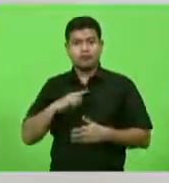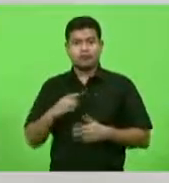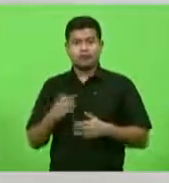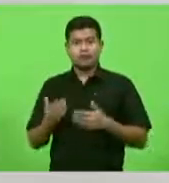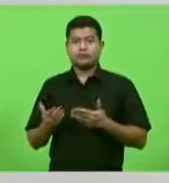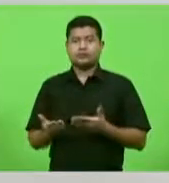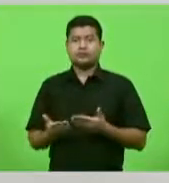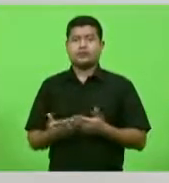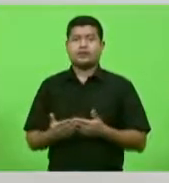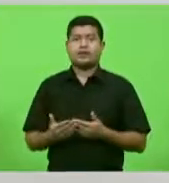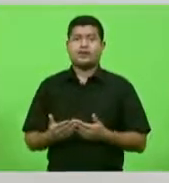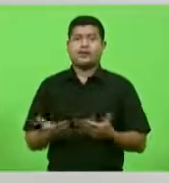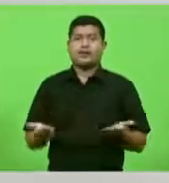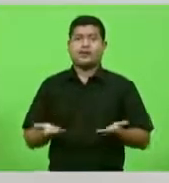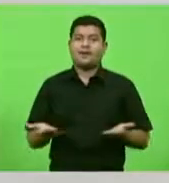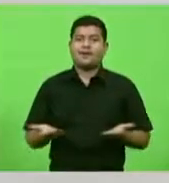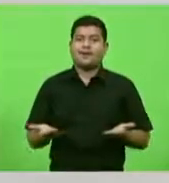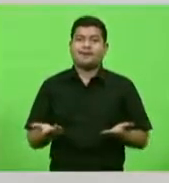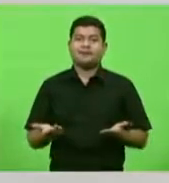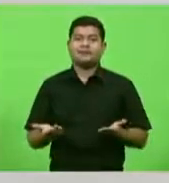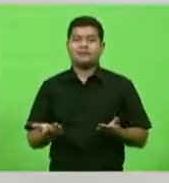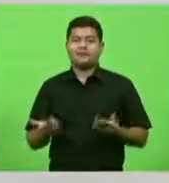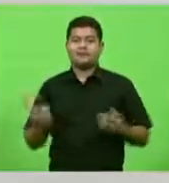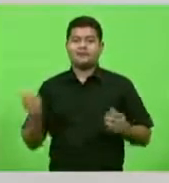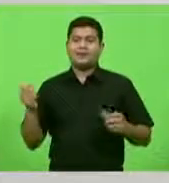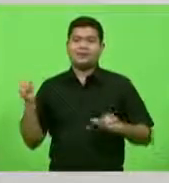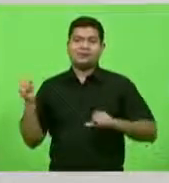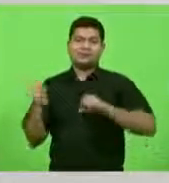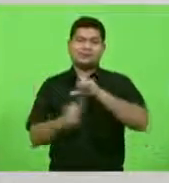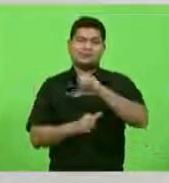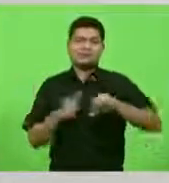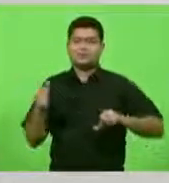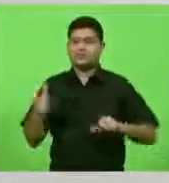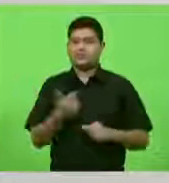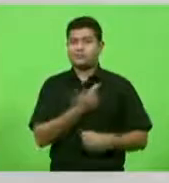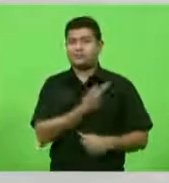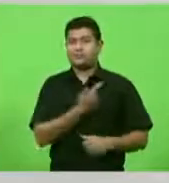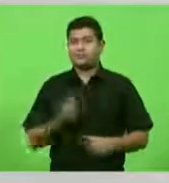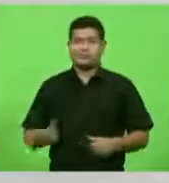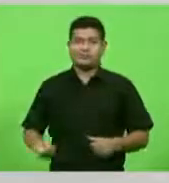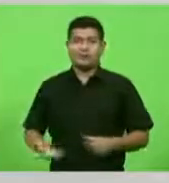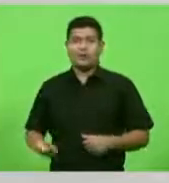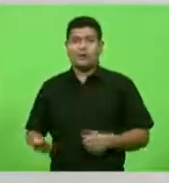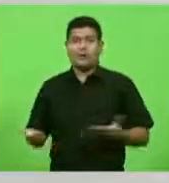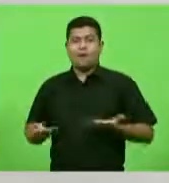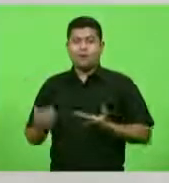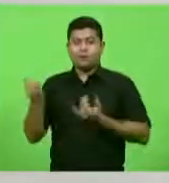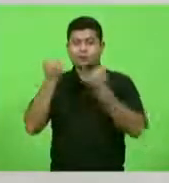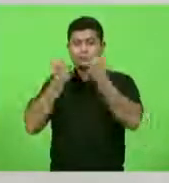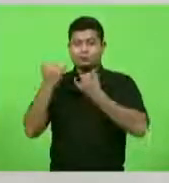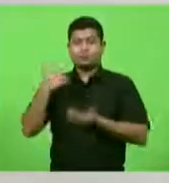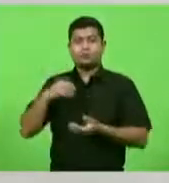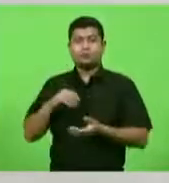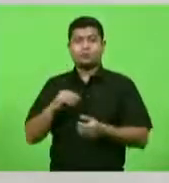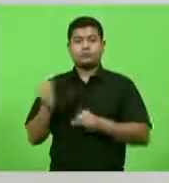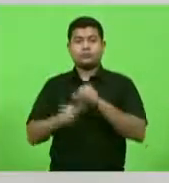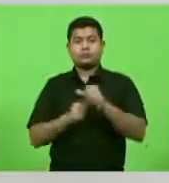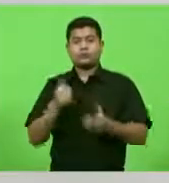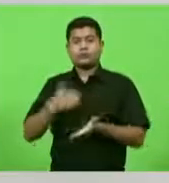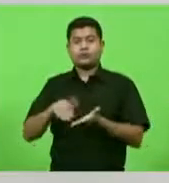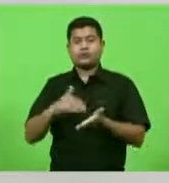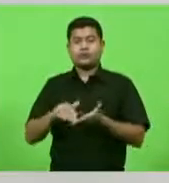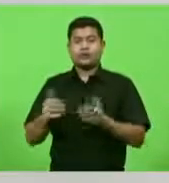essa situação complicada de mudança de governo. E eu tenho recebido hoje a informação de que muda o secretário de infraestrutura.